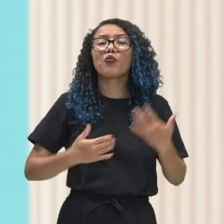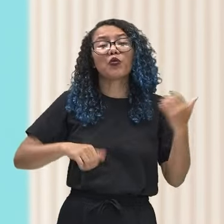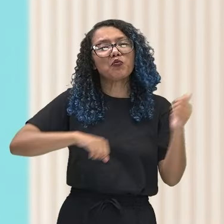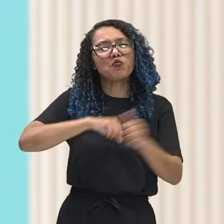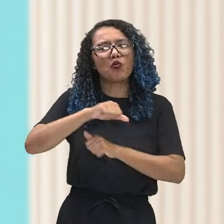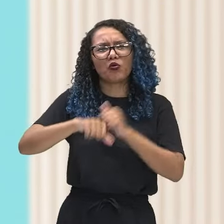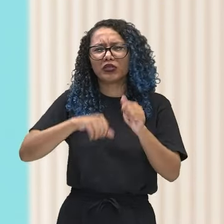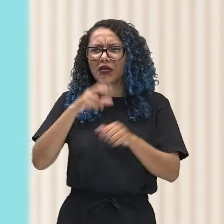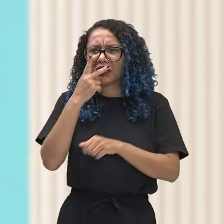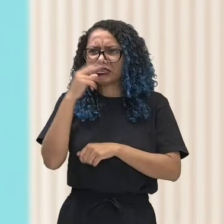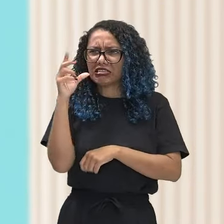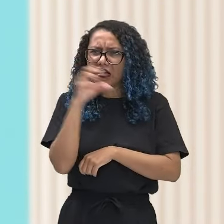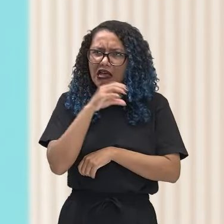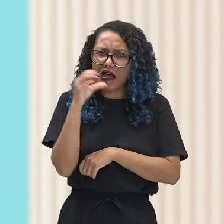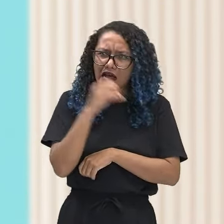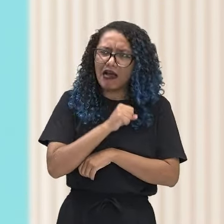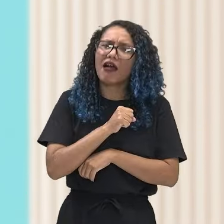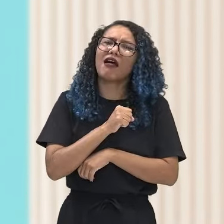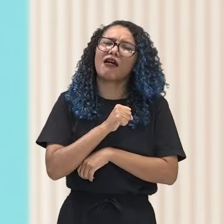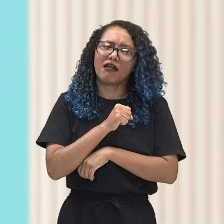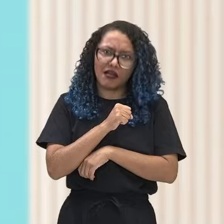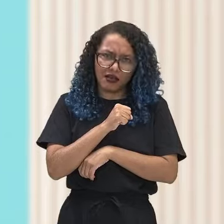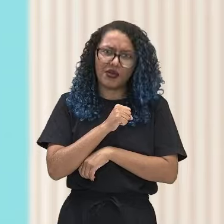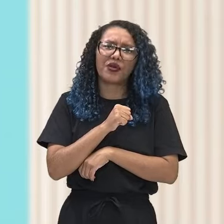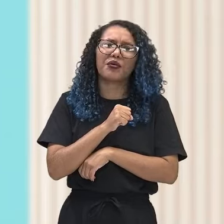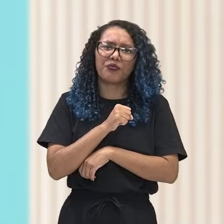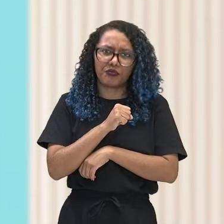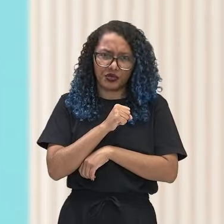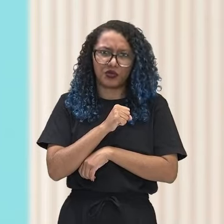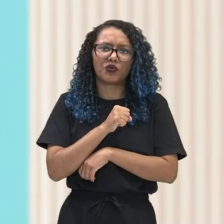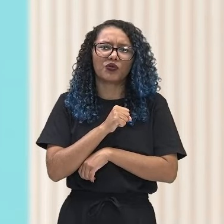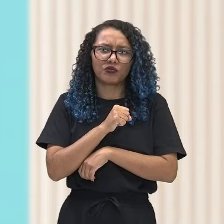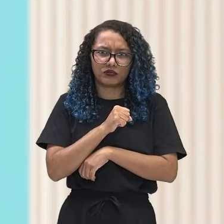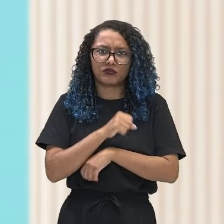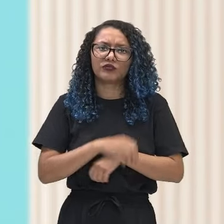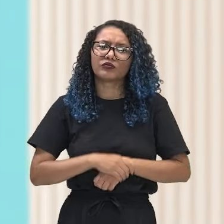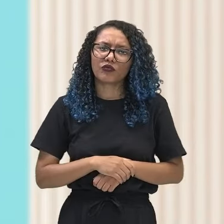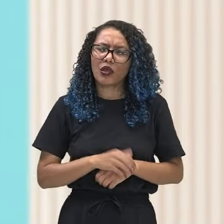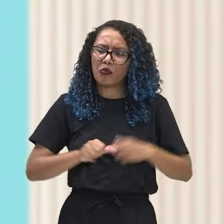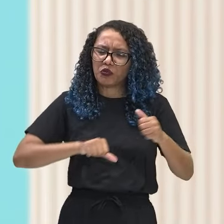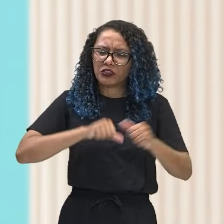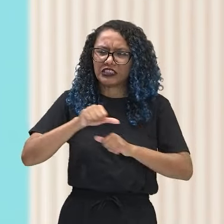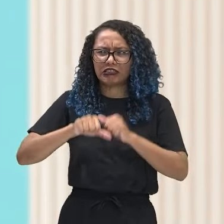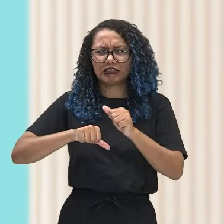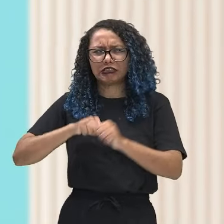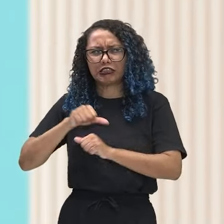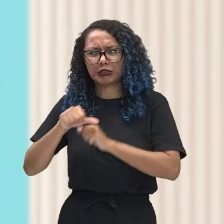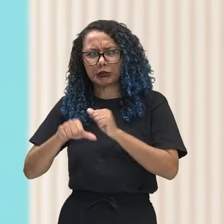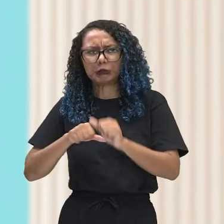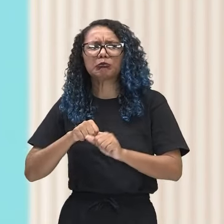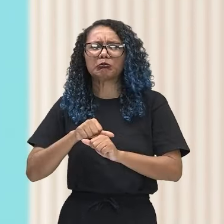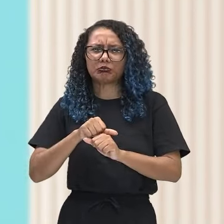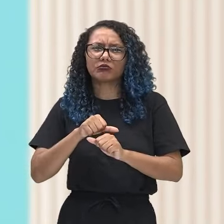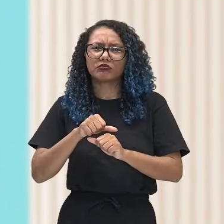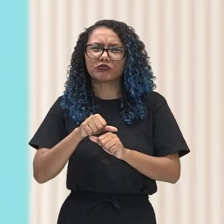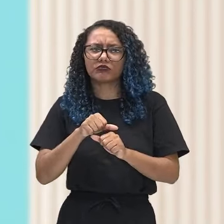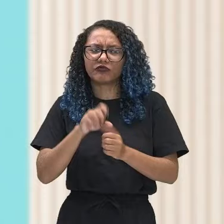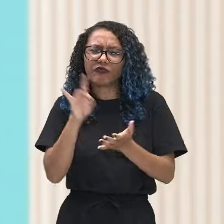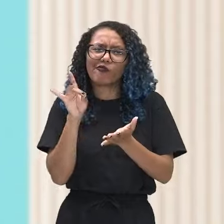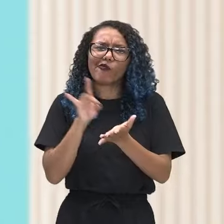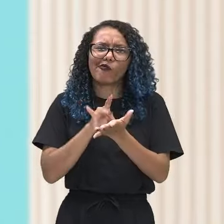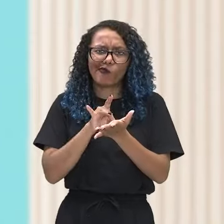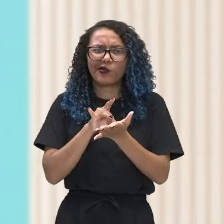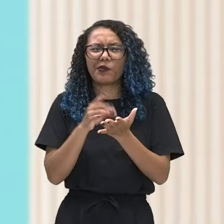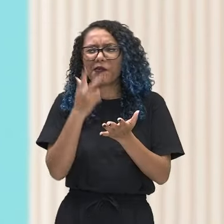para o outro, né? E essas modificações são tão fortes que elas geram uma